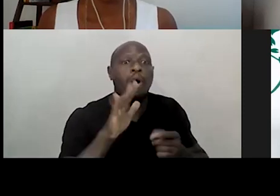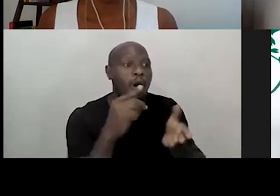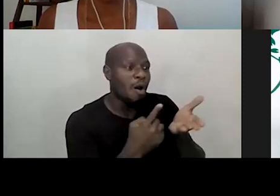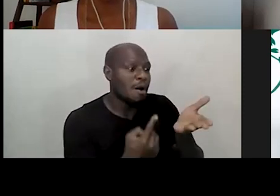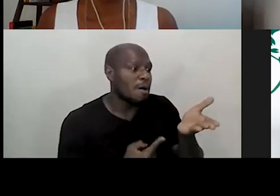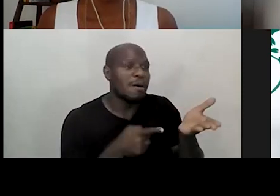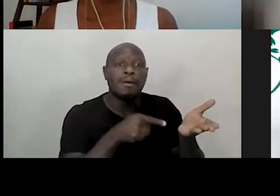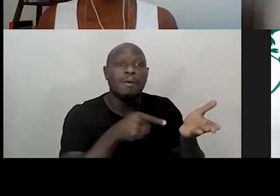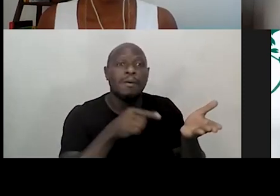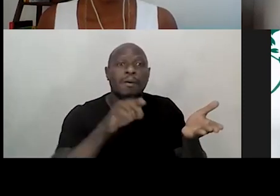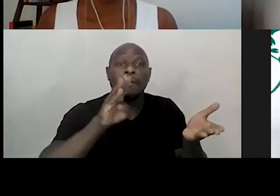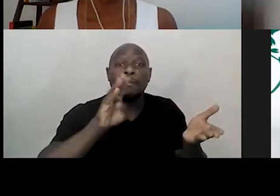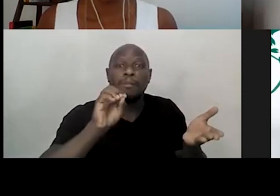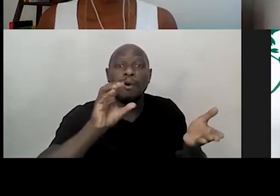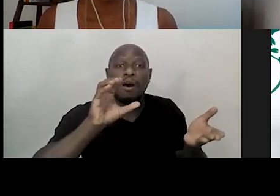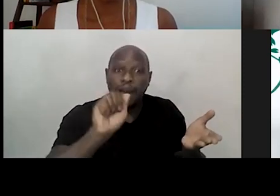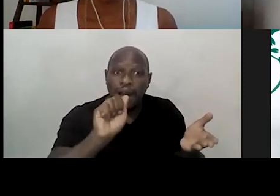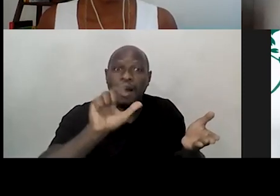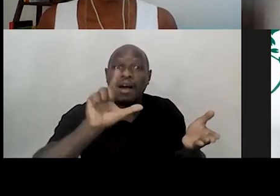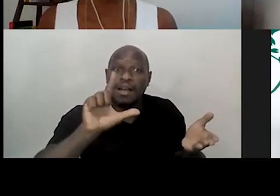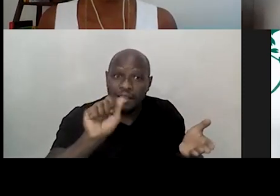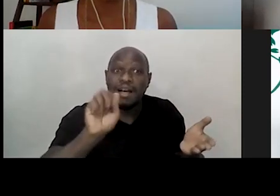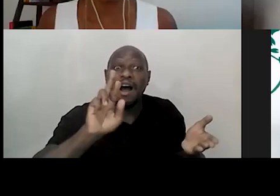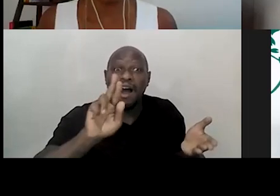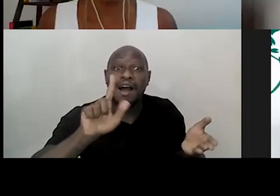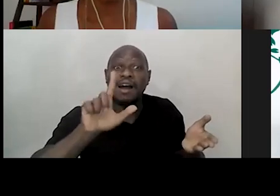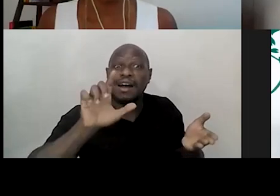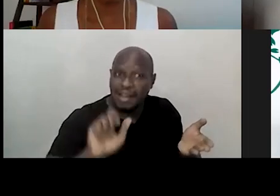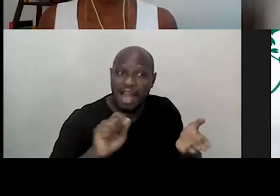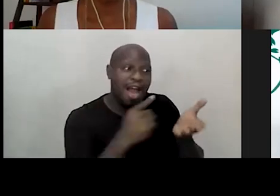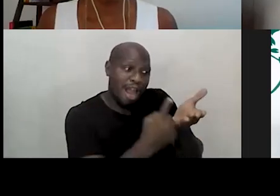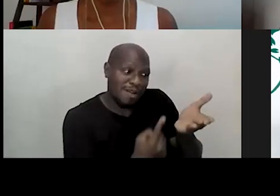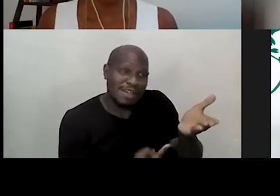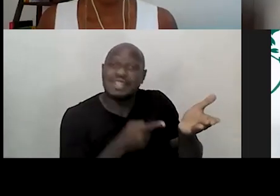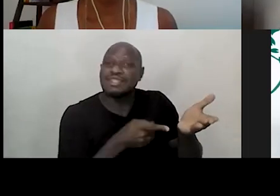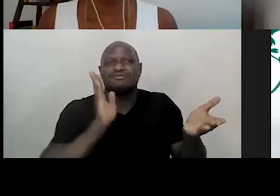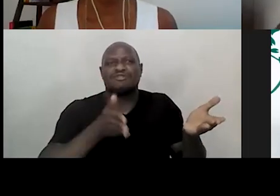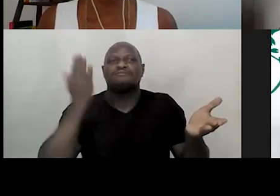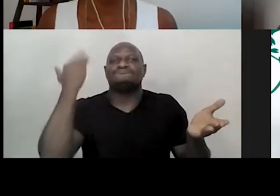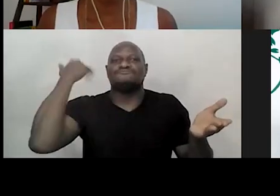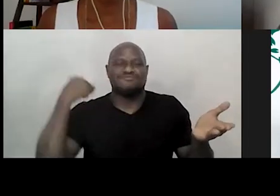Larga, o Boca Larga, que é um caderno que os doutores já tinham há algum tempo, e que por meio do